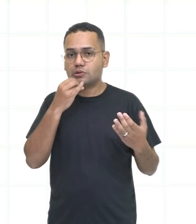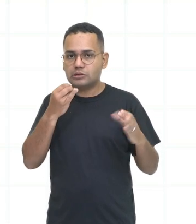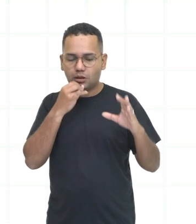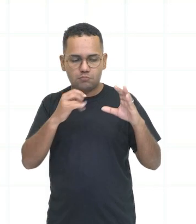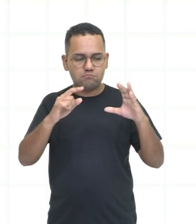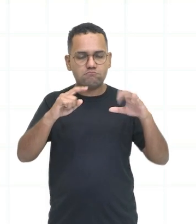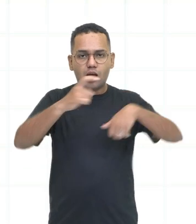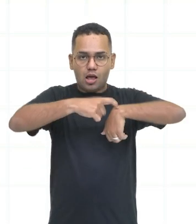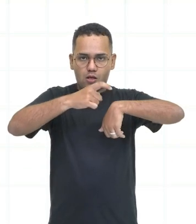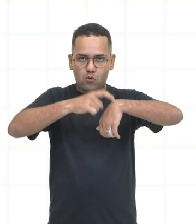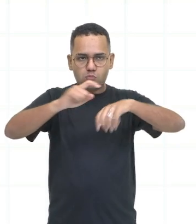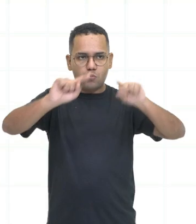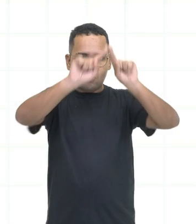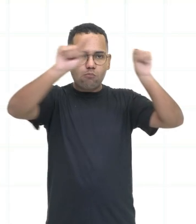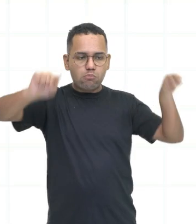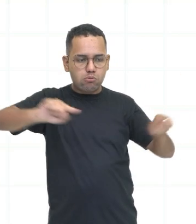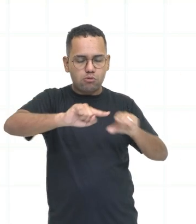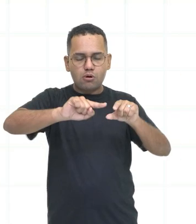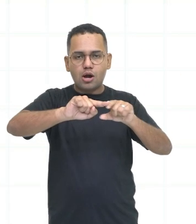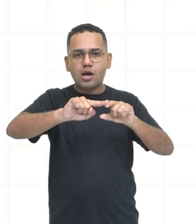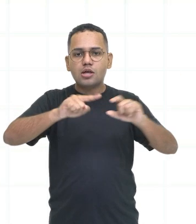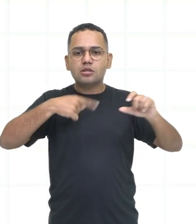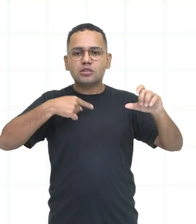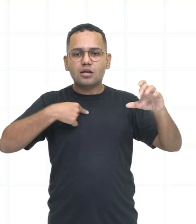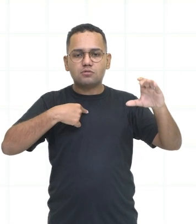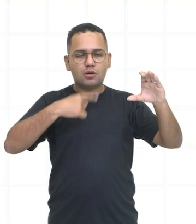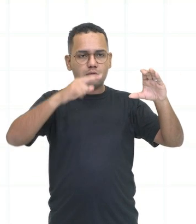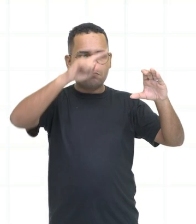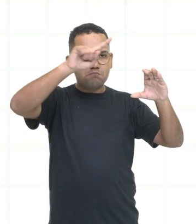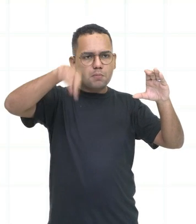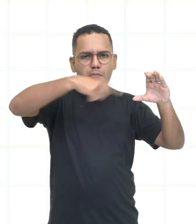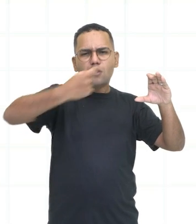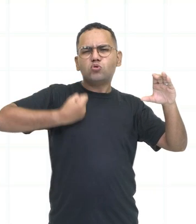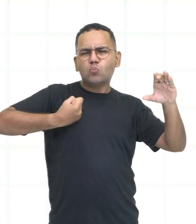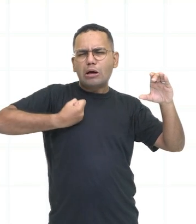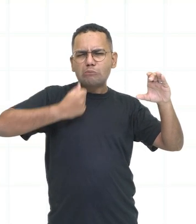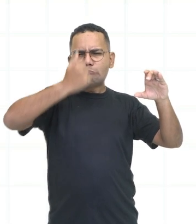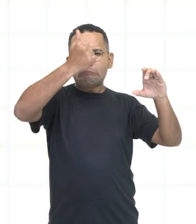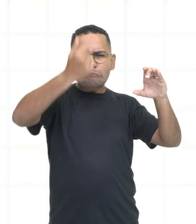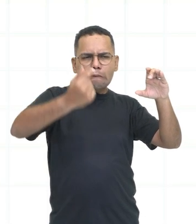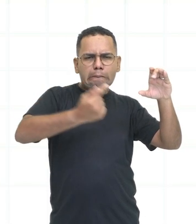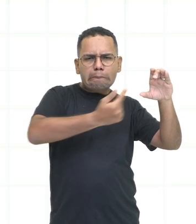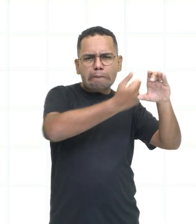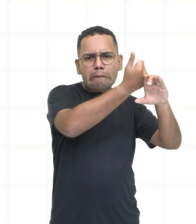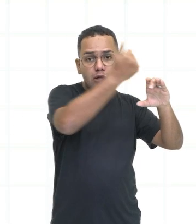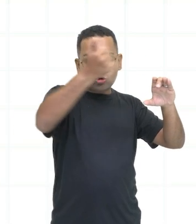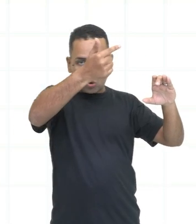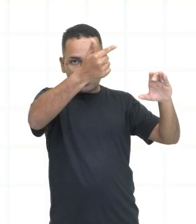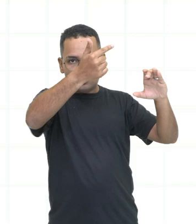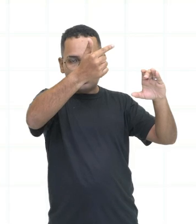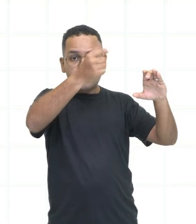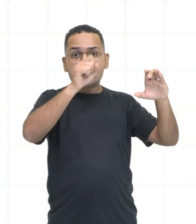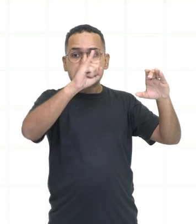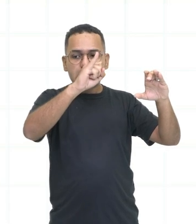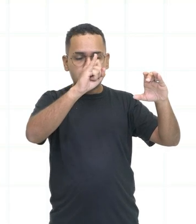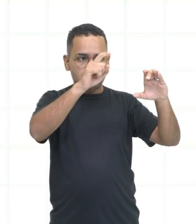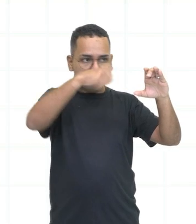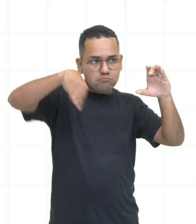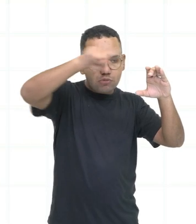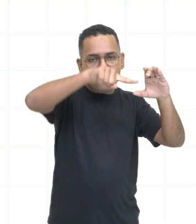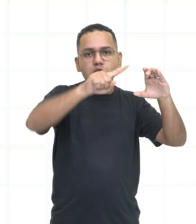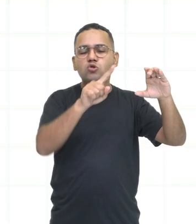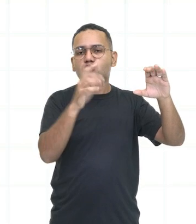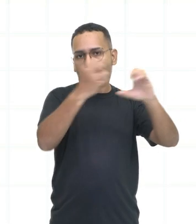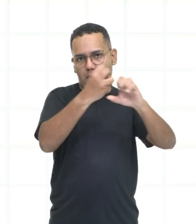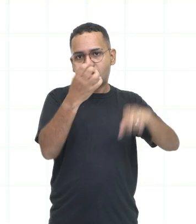ter 15 minutos, certo? Então, é uma das formas de dizer, de falar, né, a hora em língua inglesa. Quando for 15